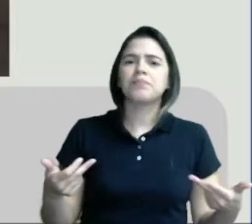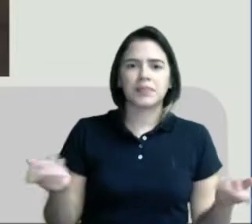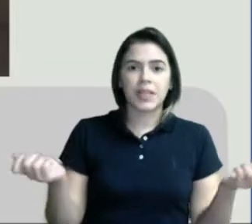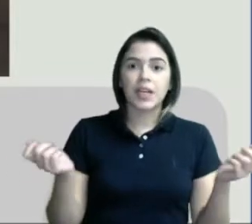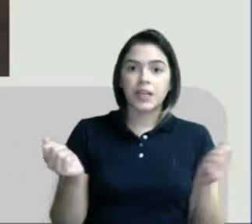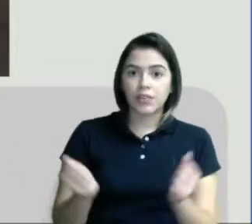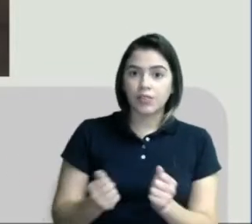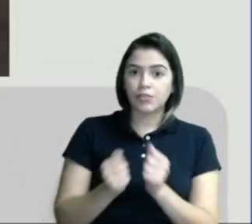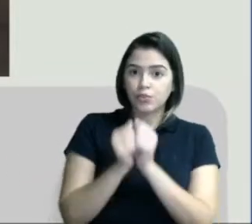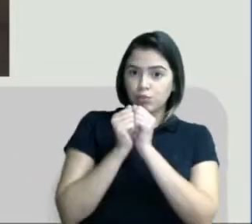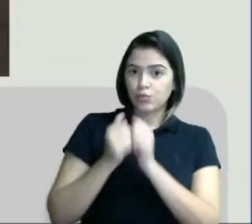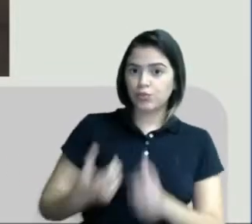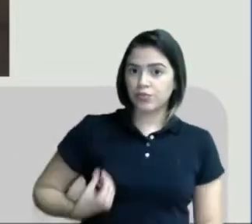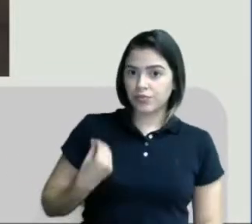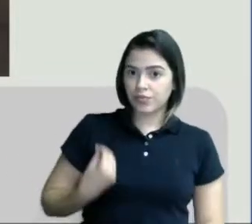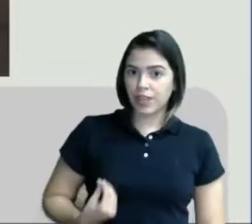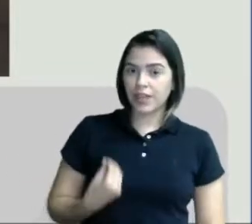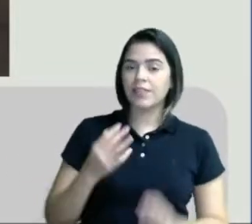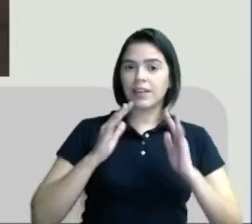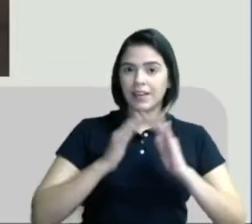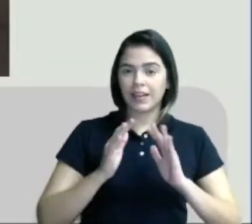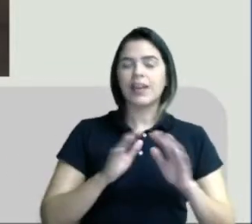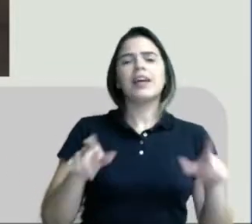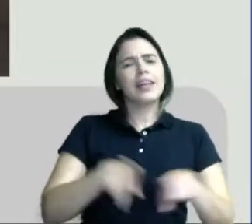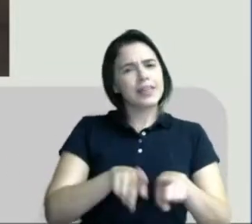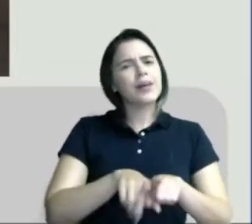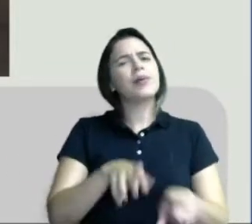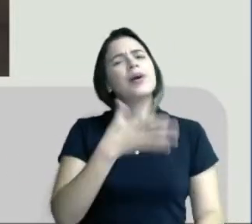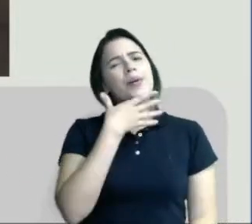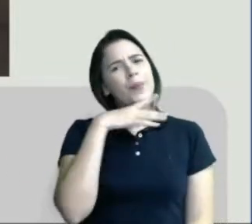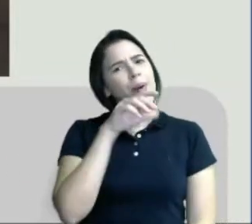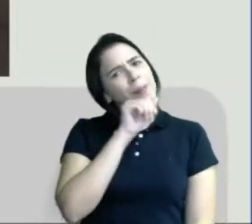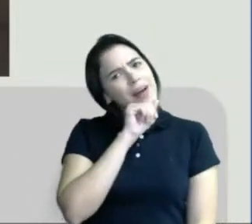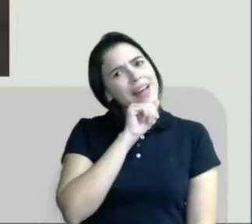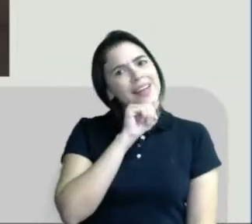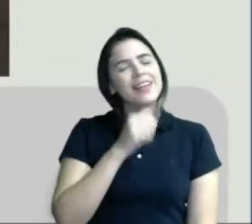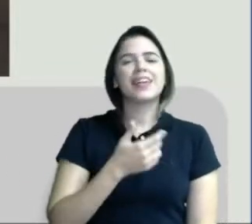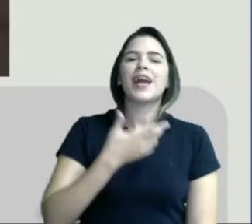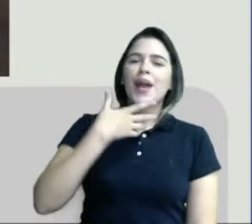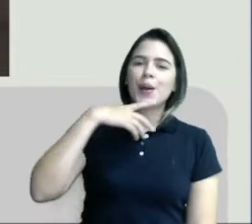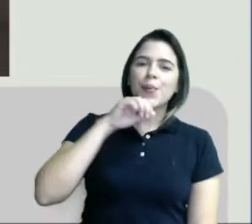né? Com a gente. E ele também é considerado como um pai. É um pai tio.